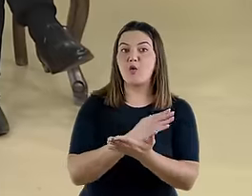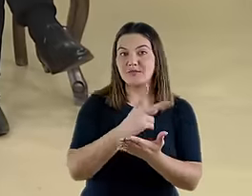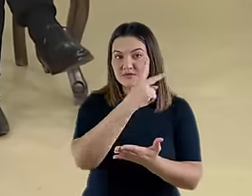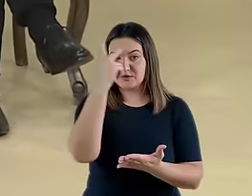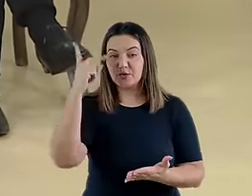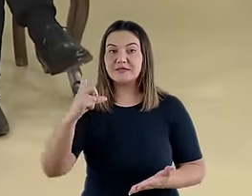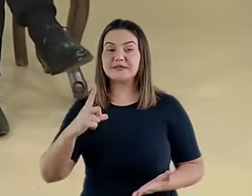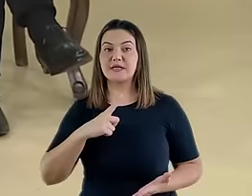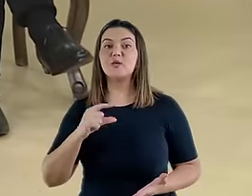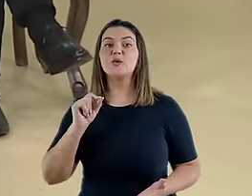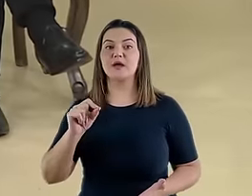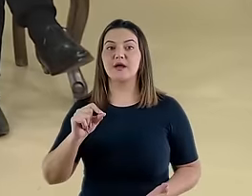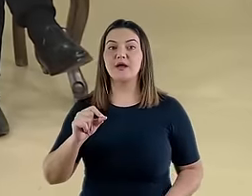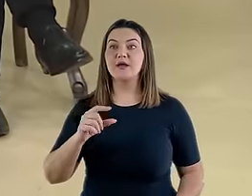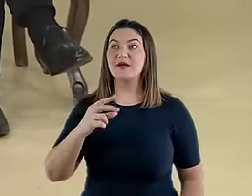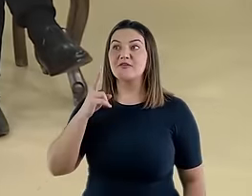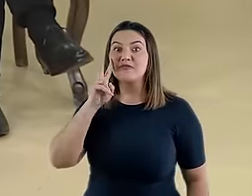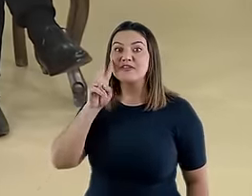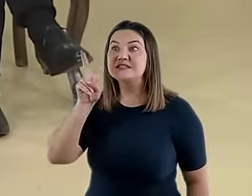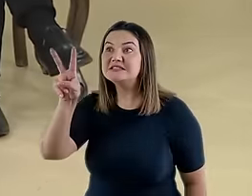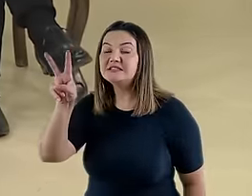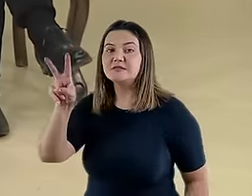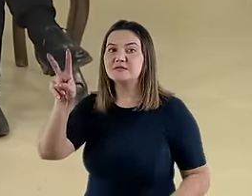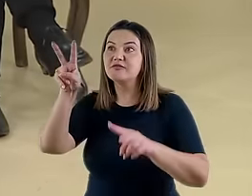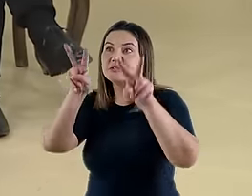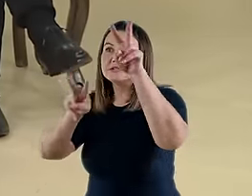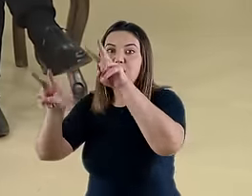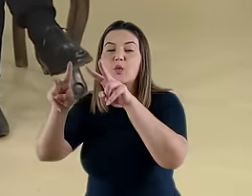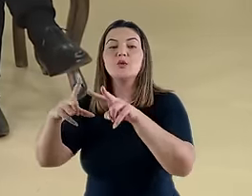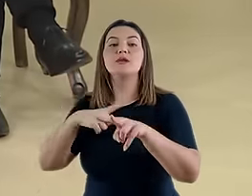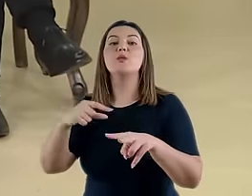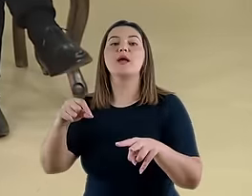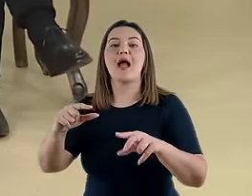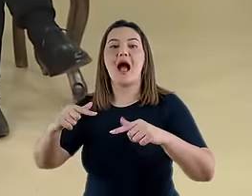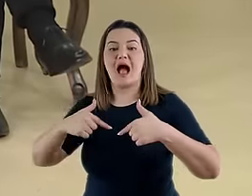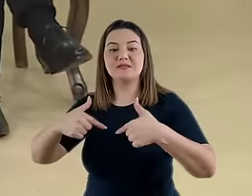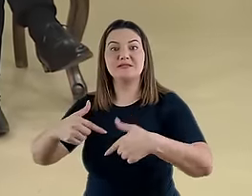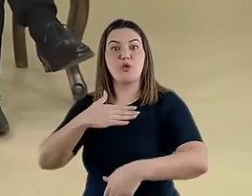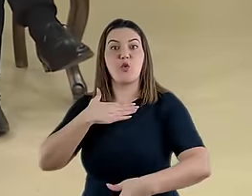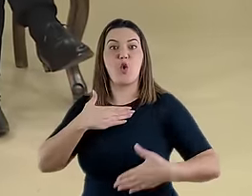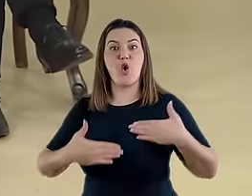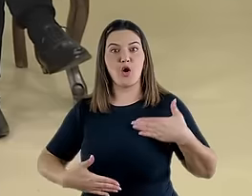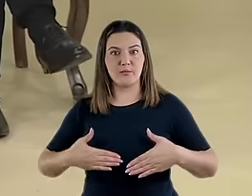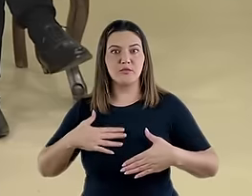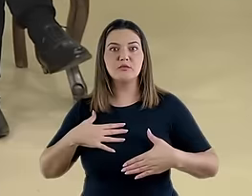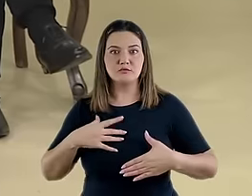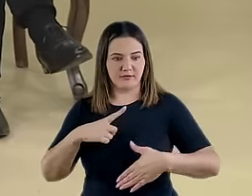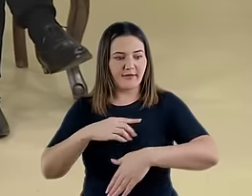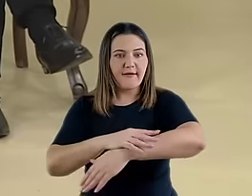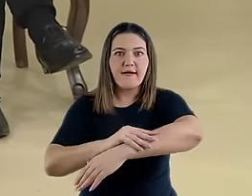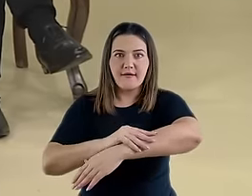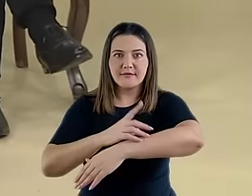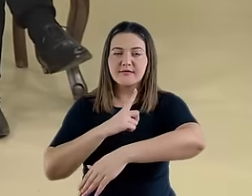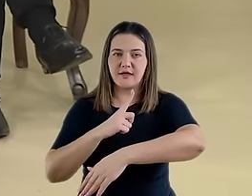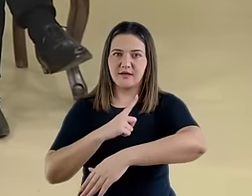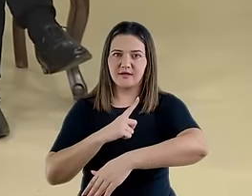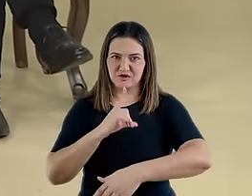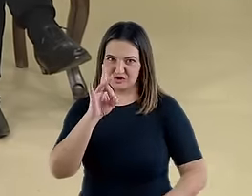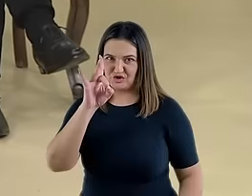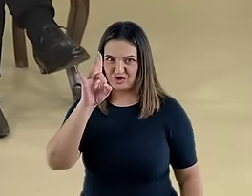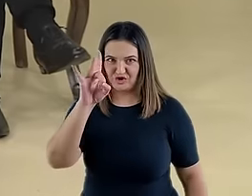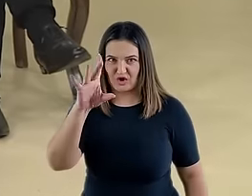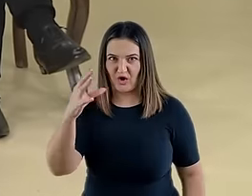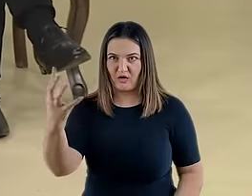reações físicas diante de uma visão sagrada, especialmente profetas. Isso se deve ao fato de que a ênfase não